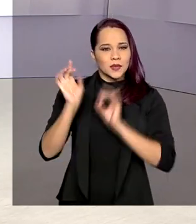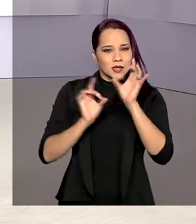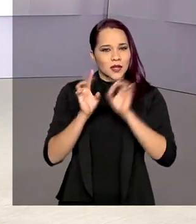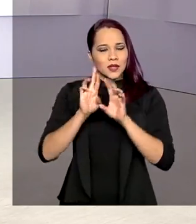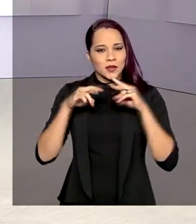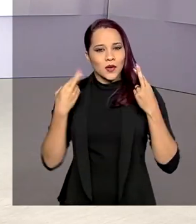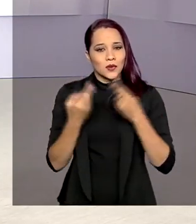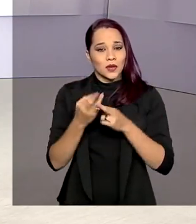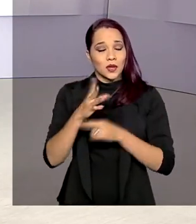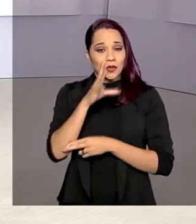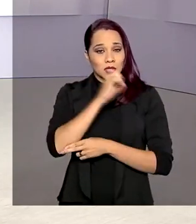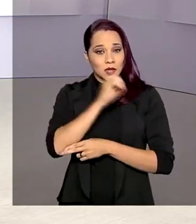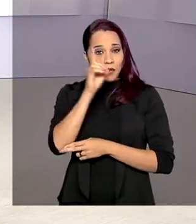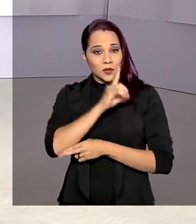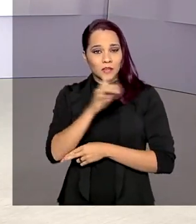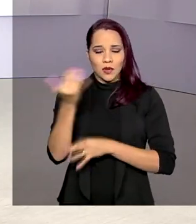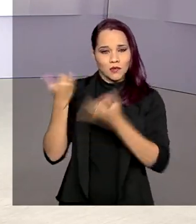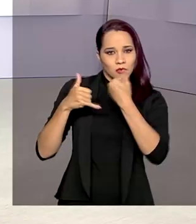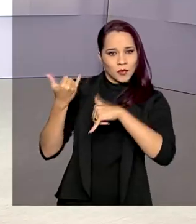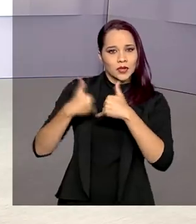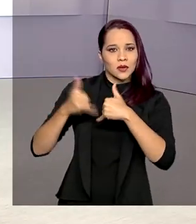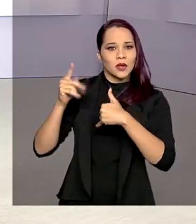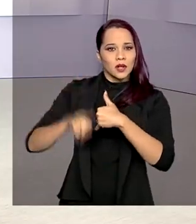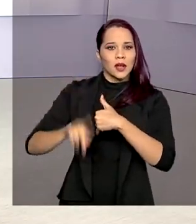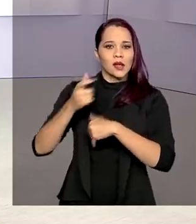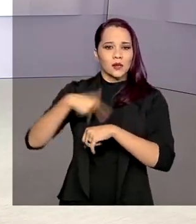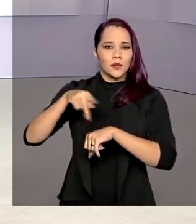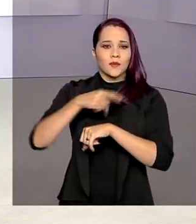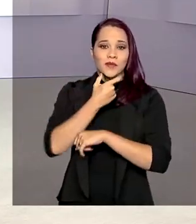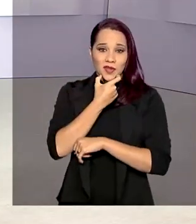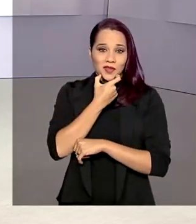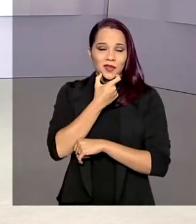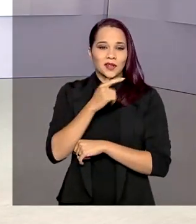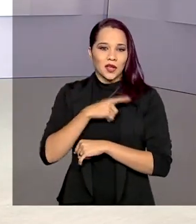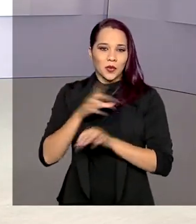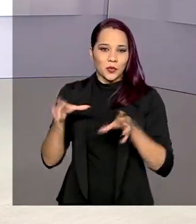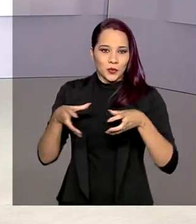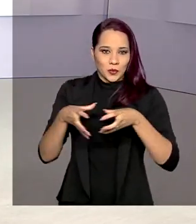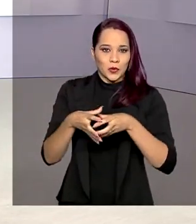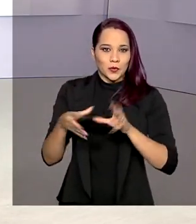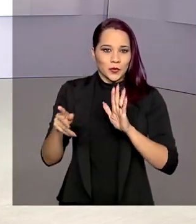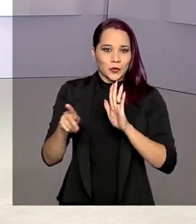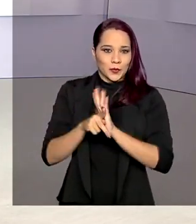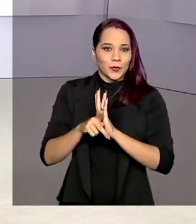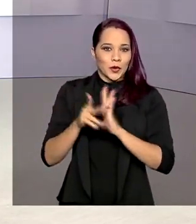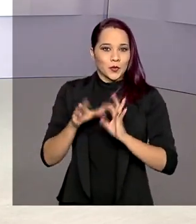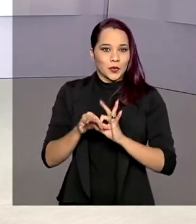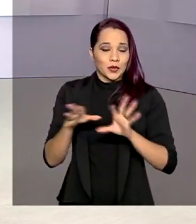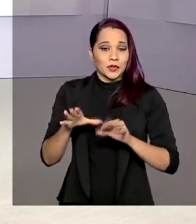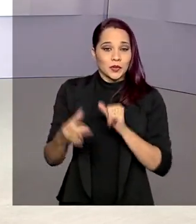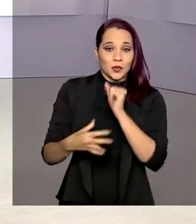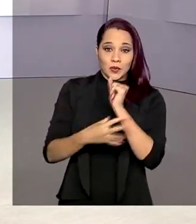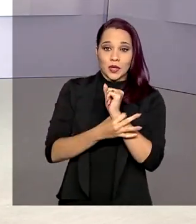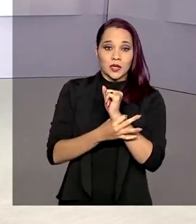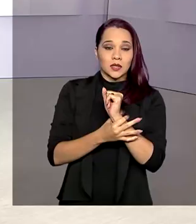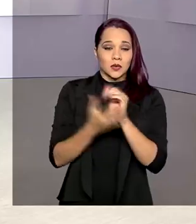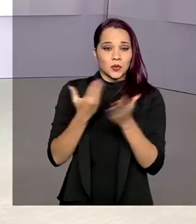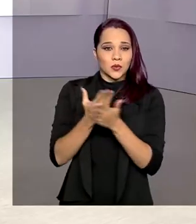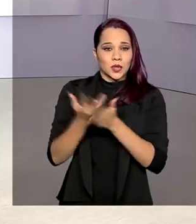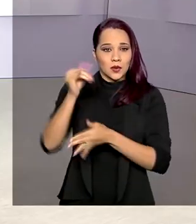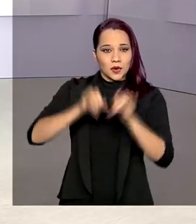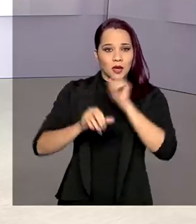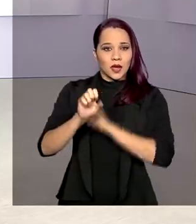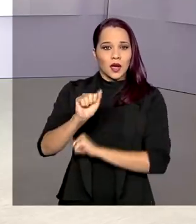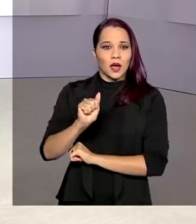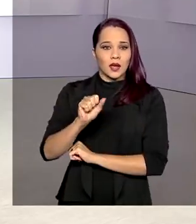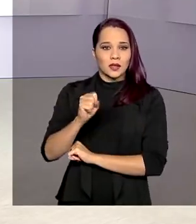semana, após receber informações da Agência Reguladora Britânica, que faz parte do Comitê Independente de Segurança do Estudo